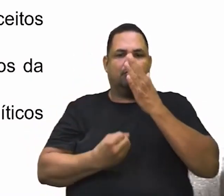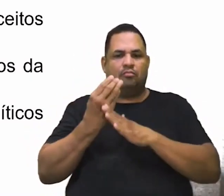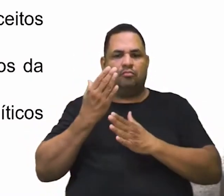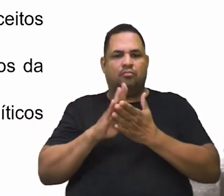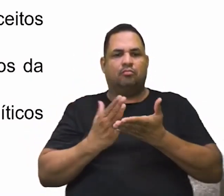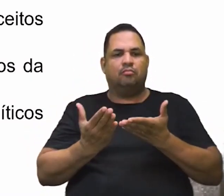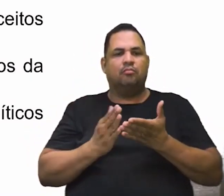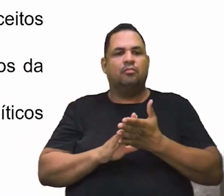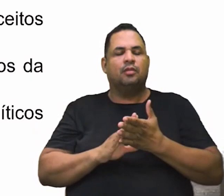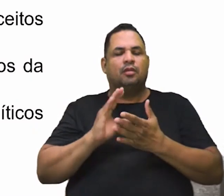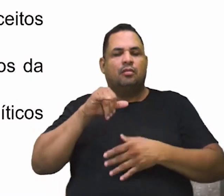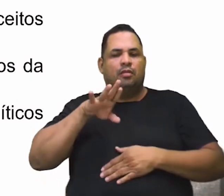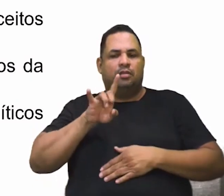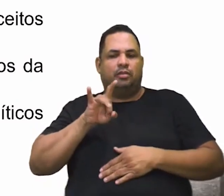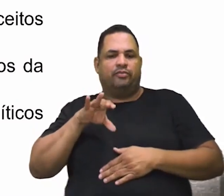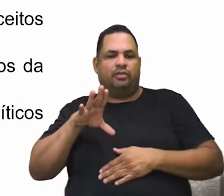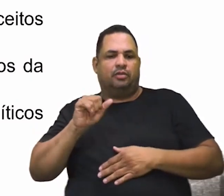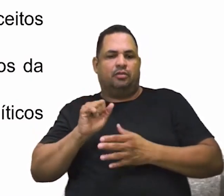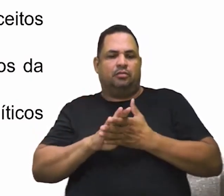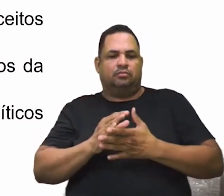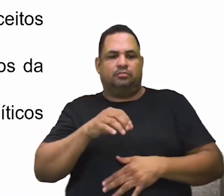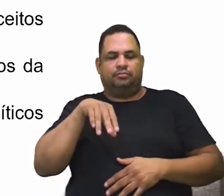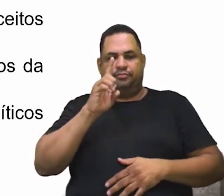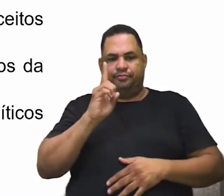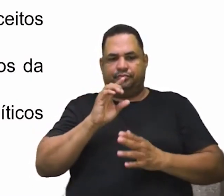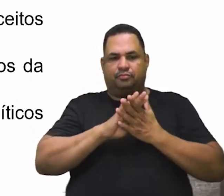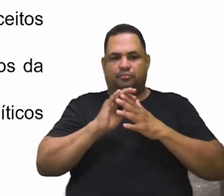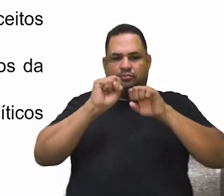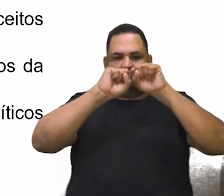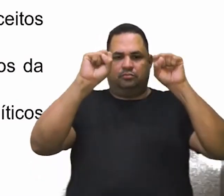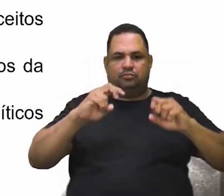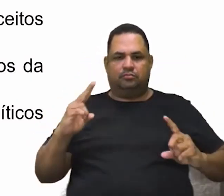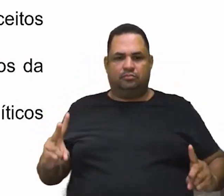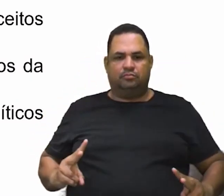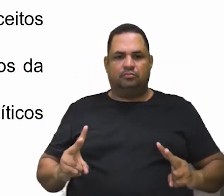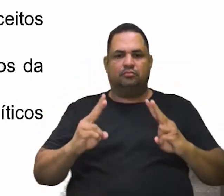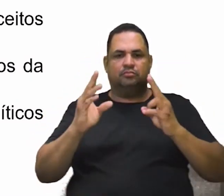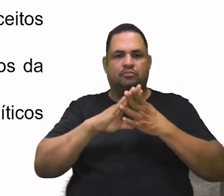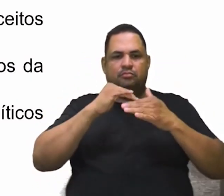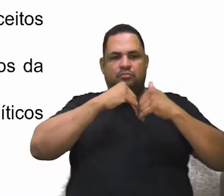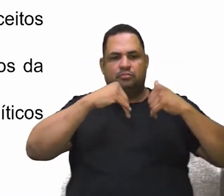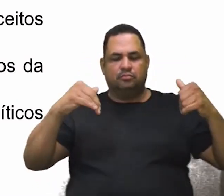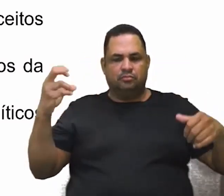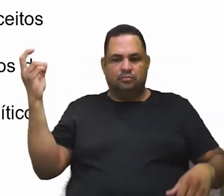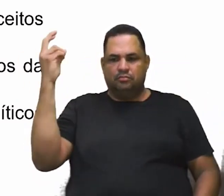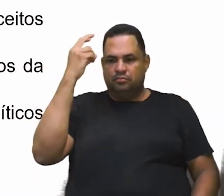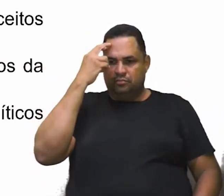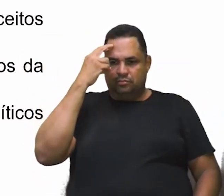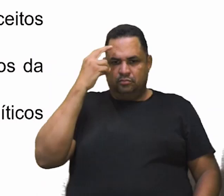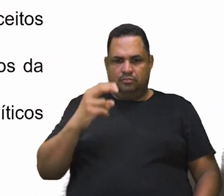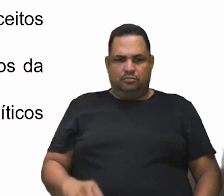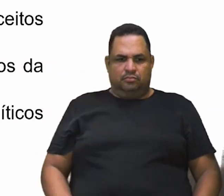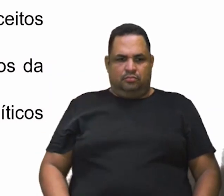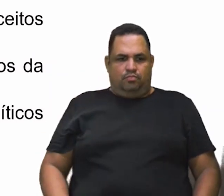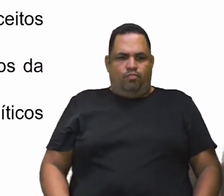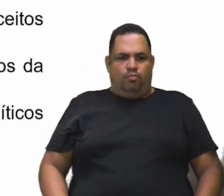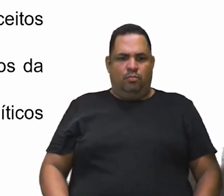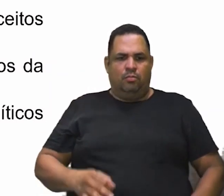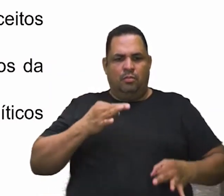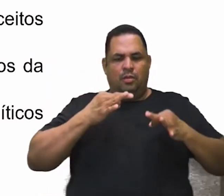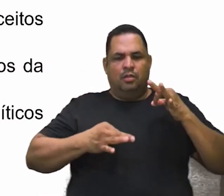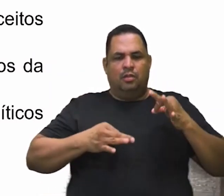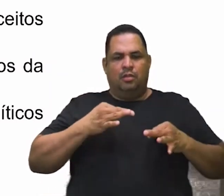metafísicos. Ou D. Ou Sistematização de valores desassociados da cultura. Ou E.